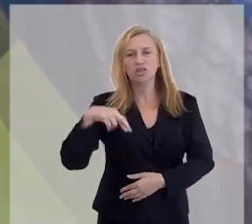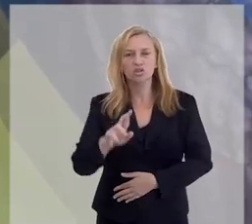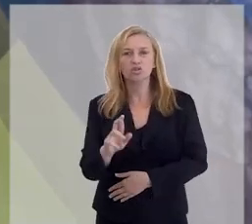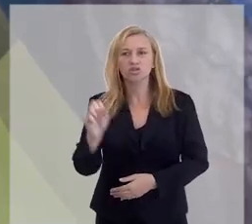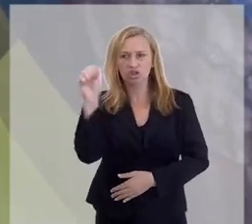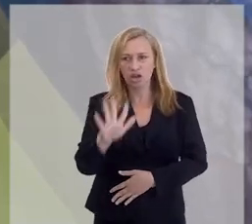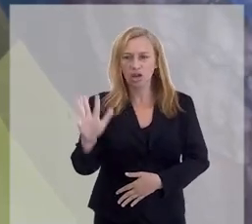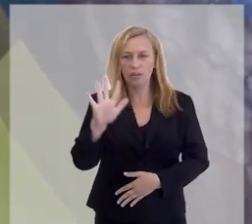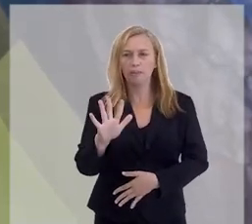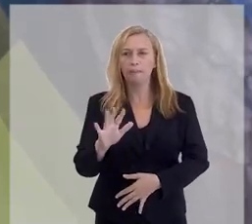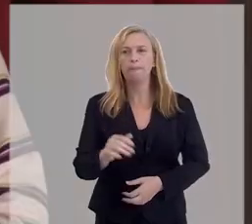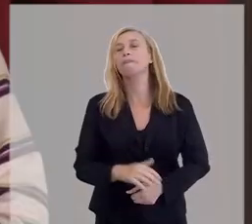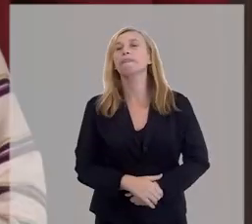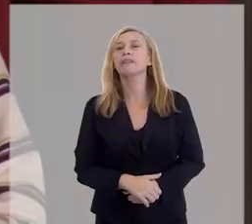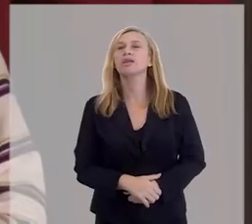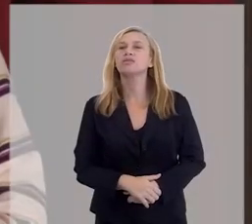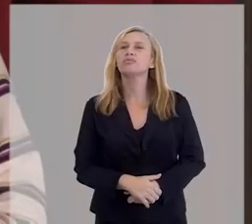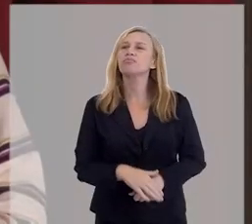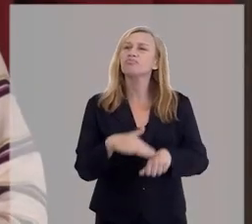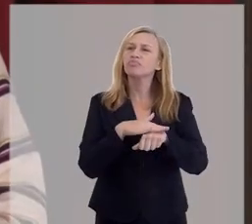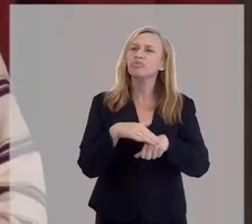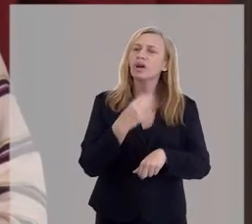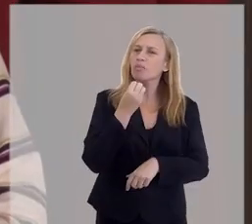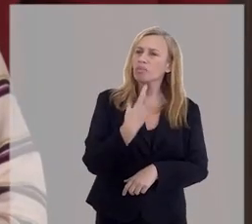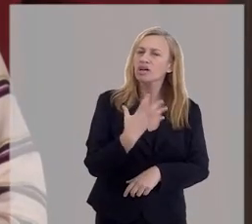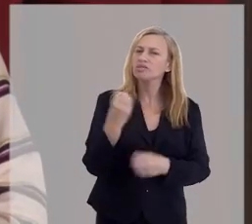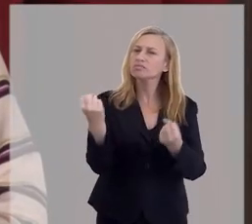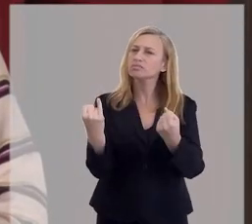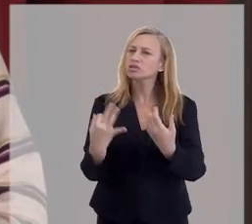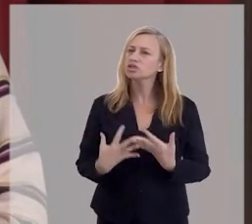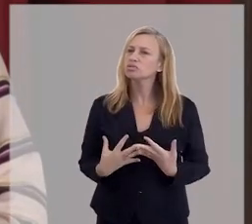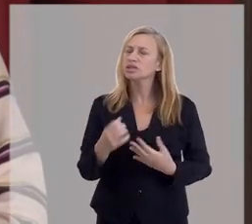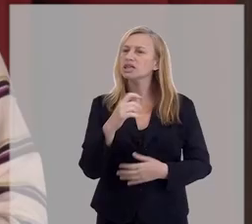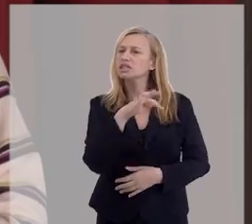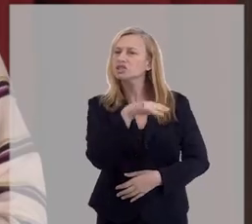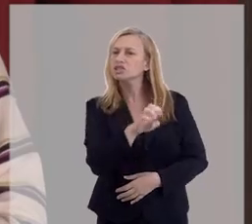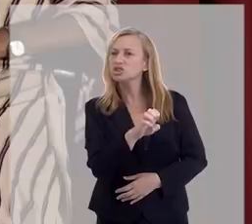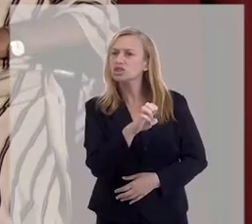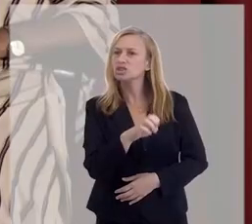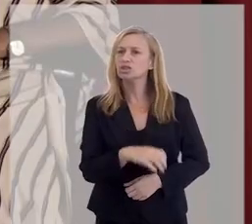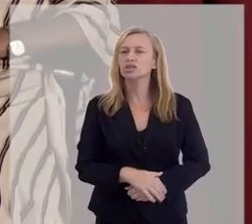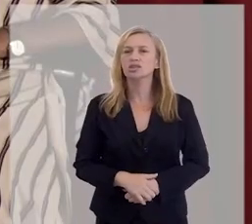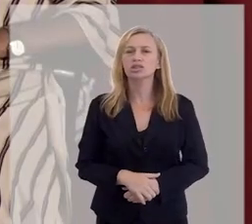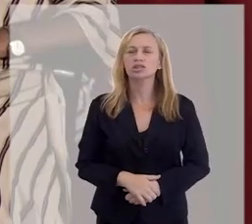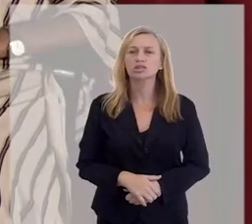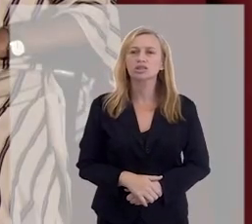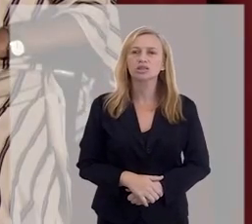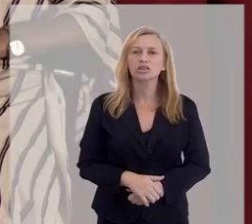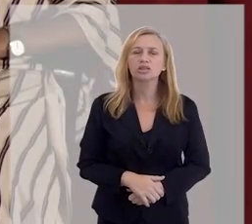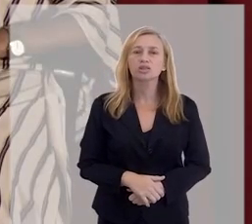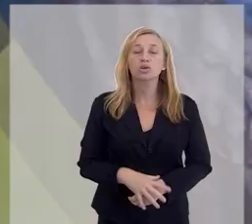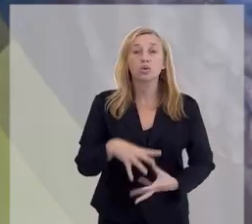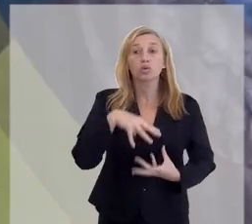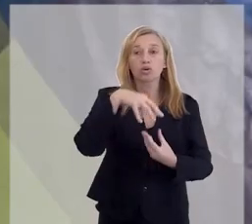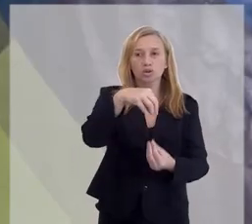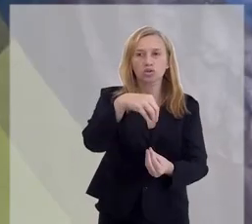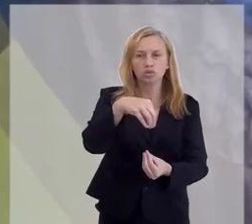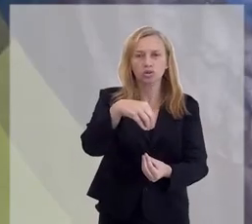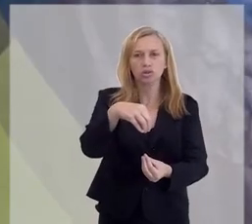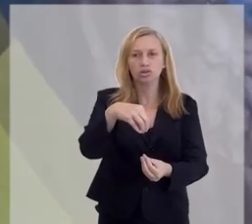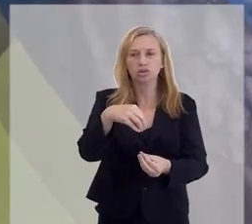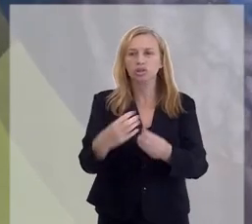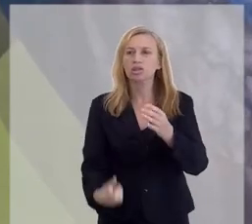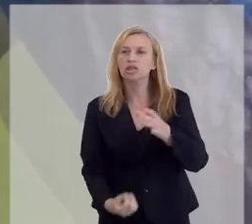de modo geral. Então, para a gente começar bem, explica para a gente, Alexandre, o que é o Espiritismo? Então, o